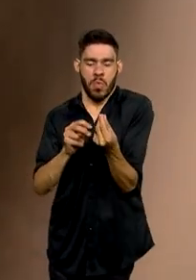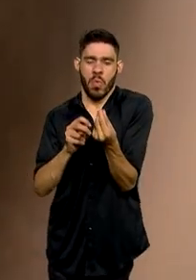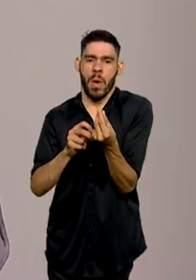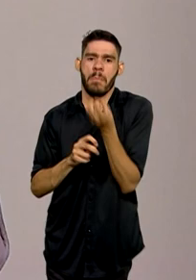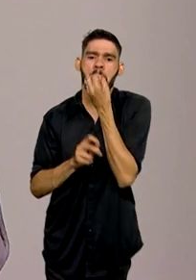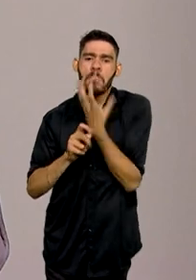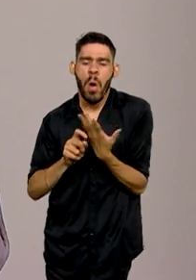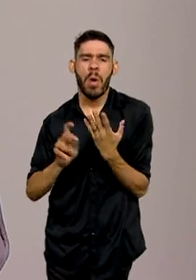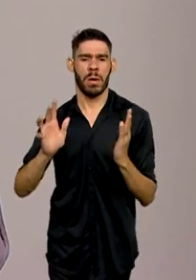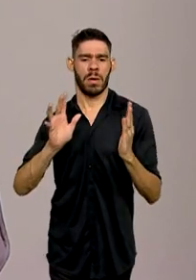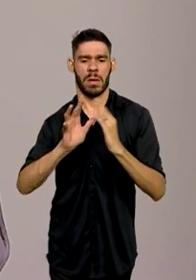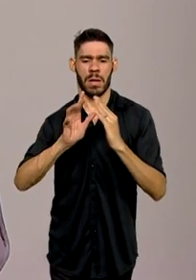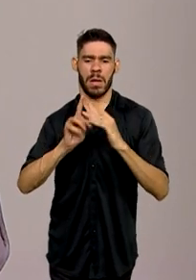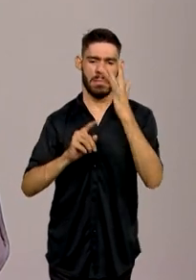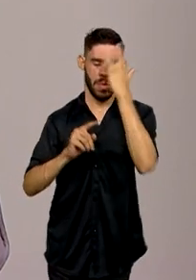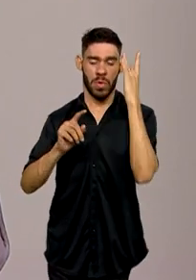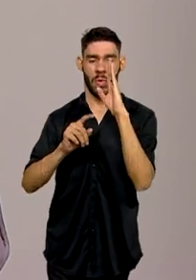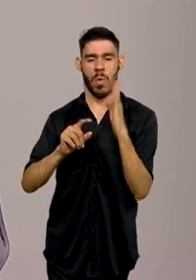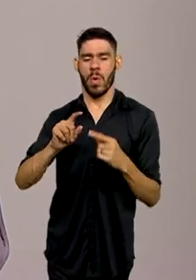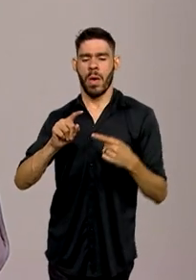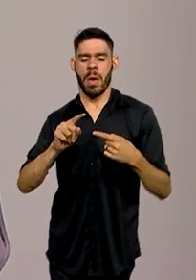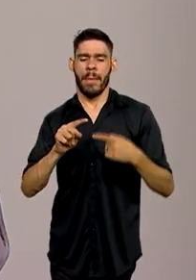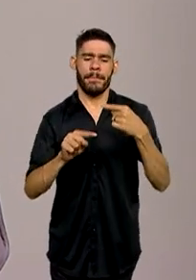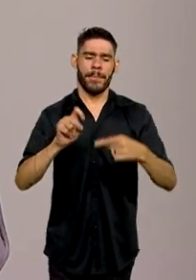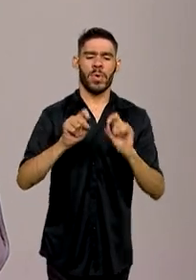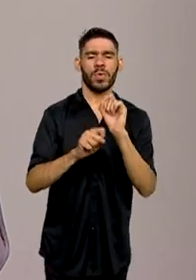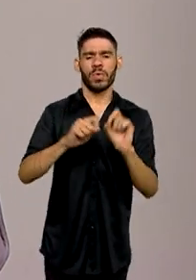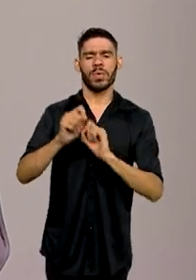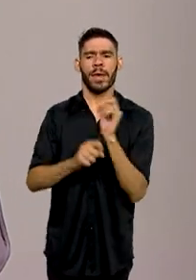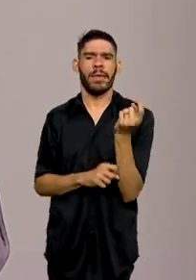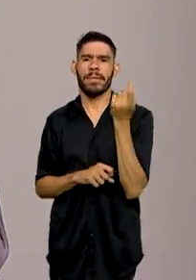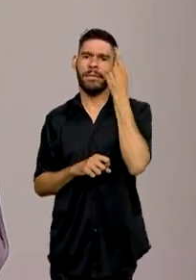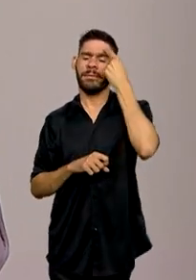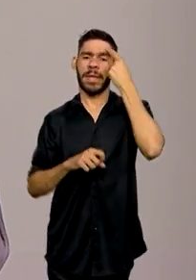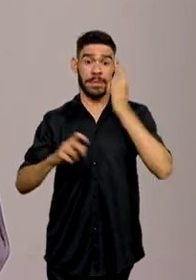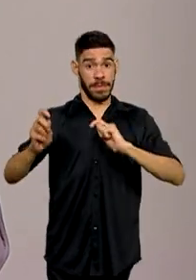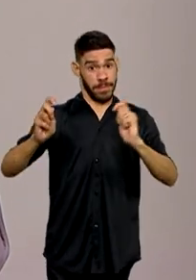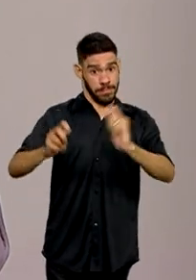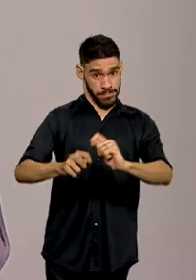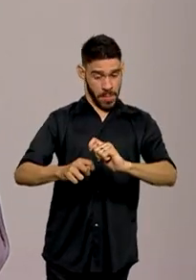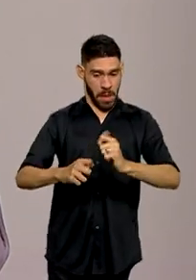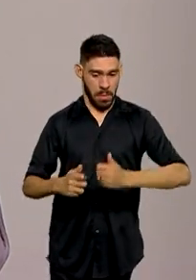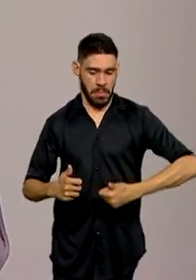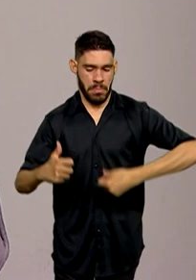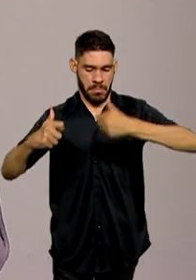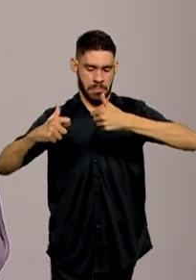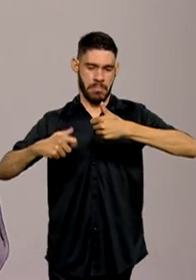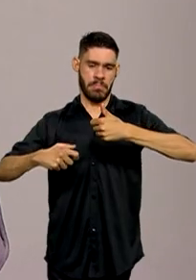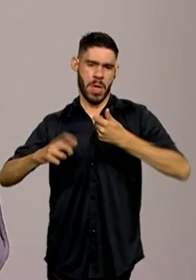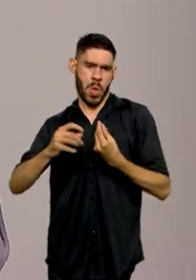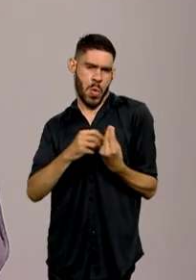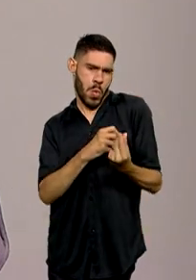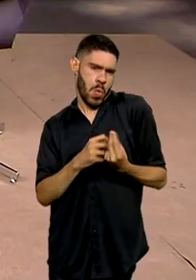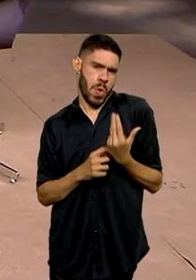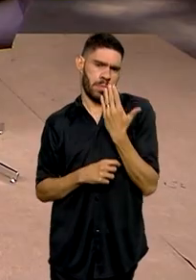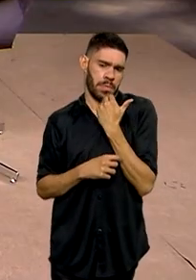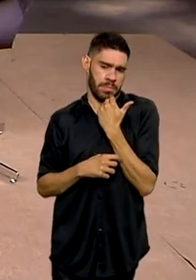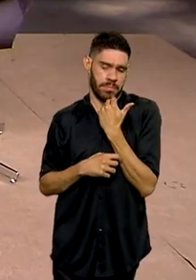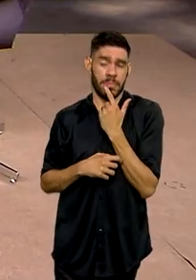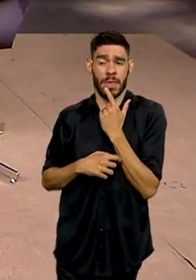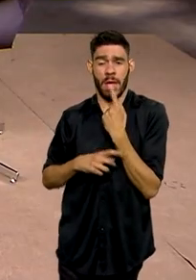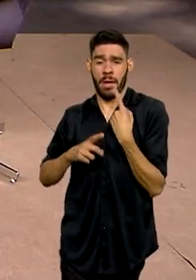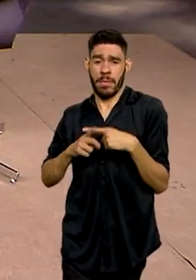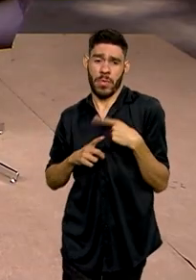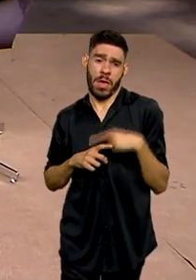do brasileiro. Quais políticas, quais ações estão sendo pensadas para viabilizar isso, a melhora da qualidade do alimento? É que o Brasil,